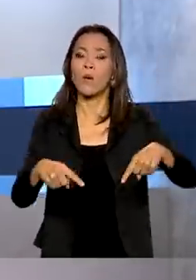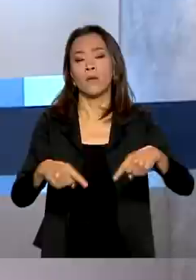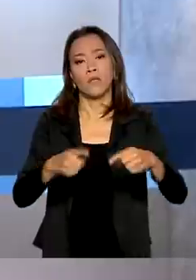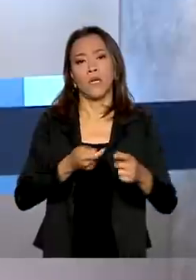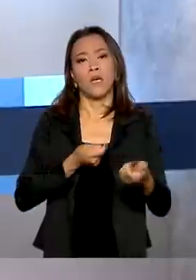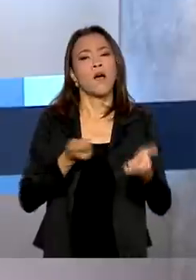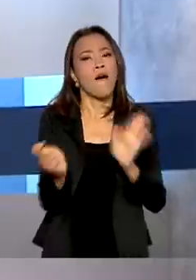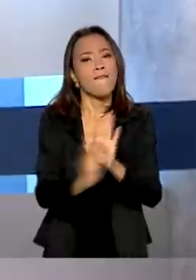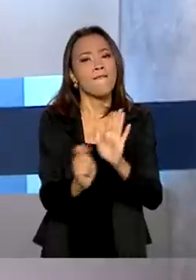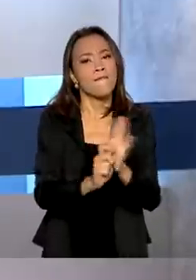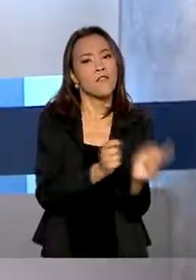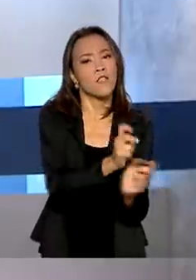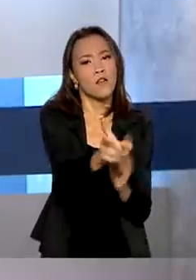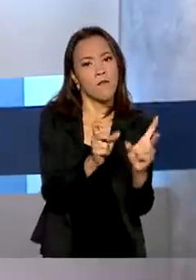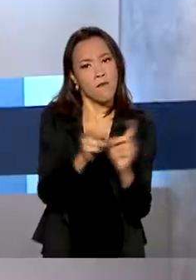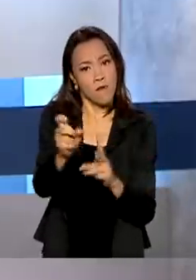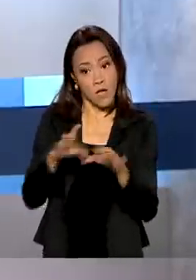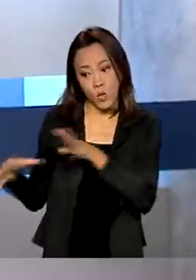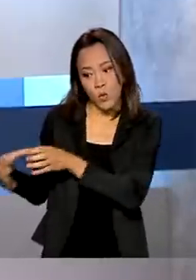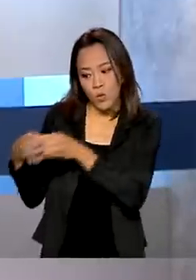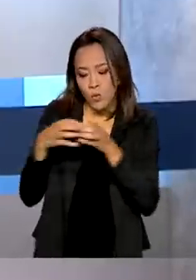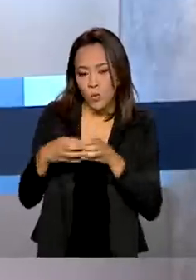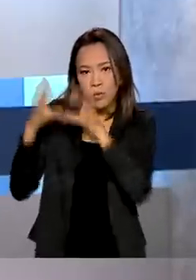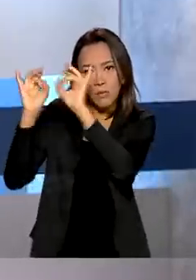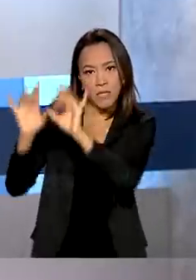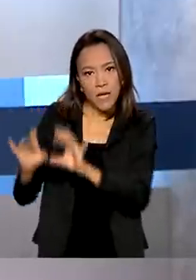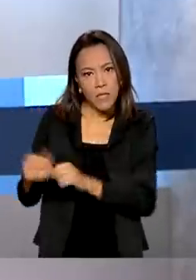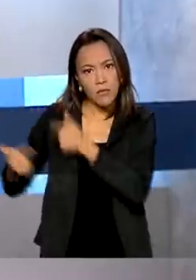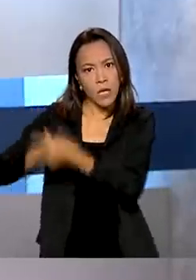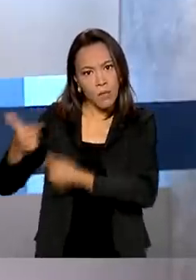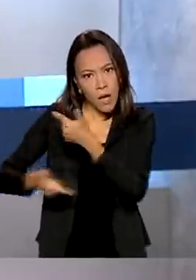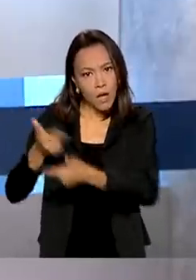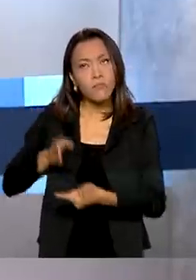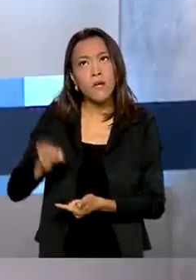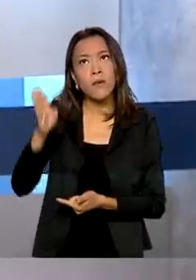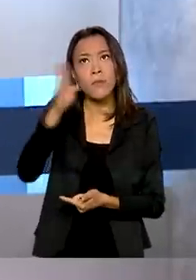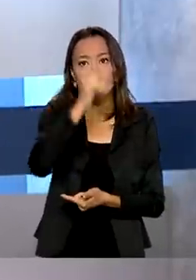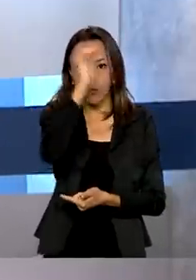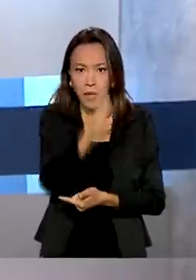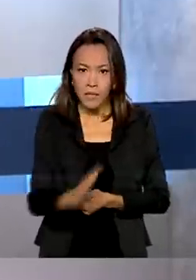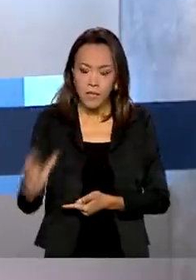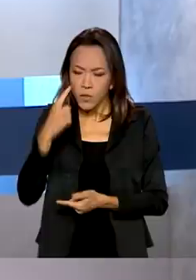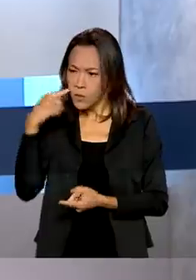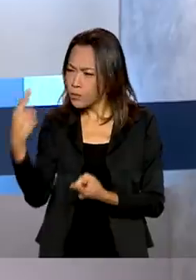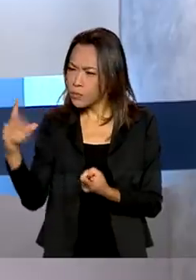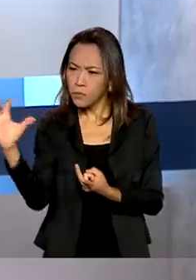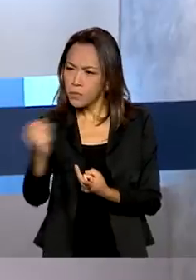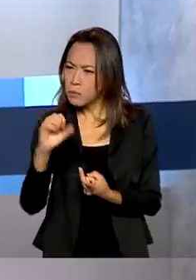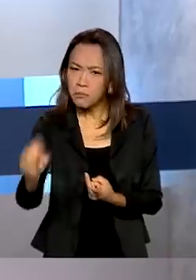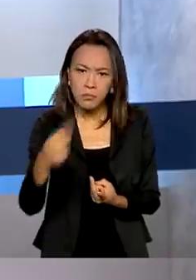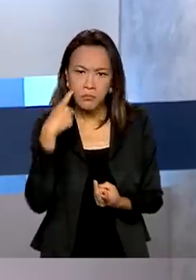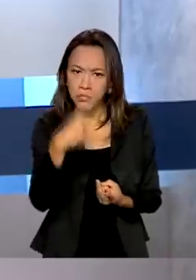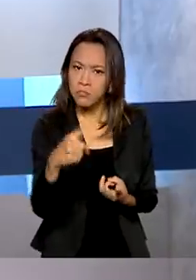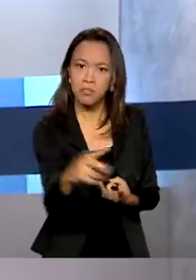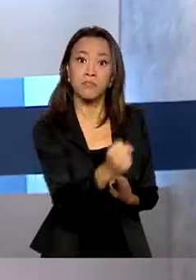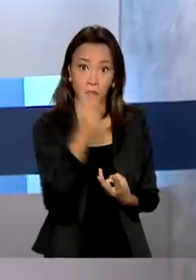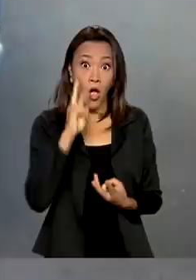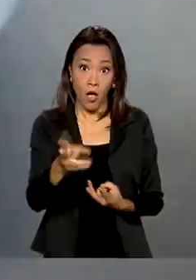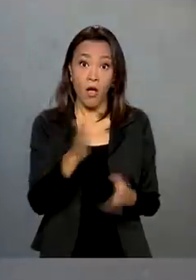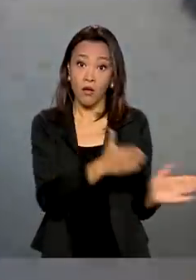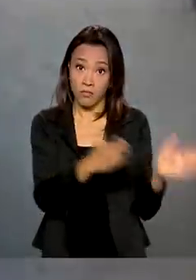Forças policiais estão trabalhando de forma integrada na repressão a este crime. As apreensões já começaram, veja só.